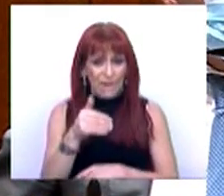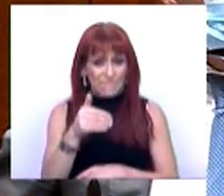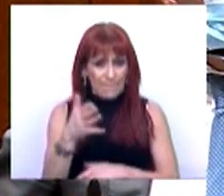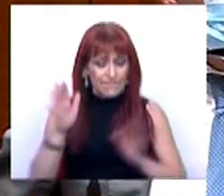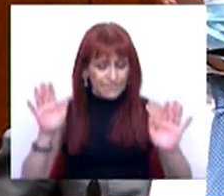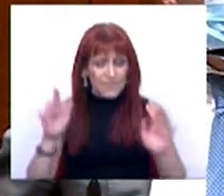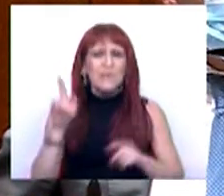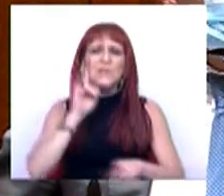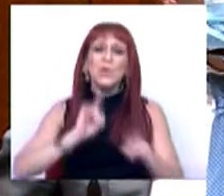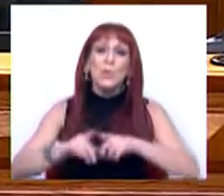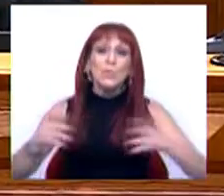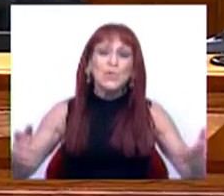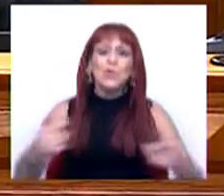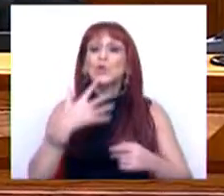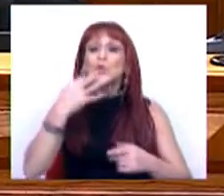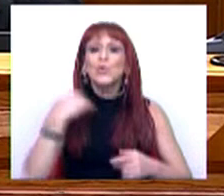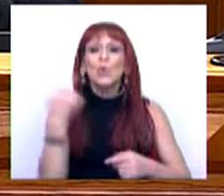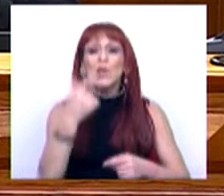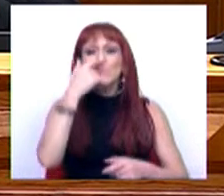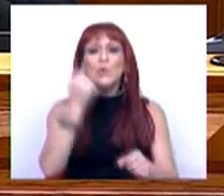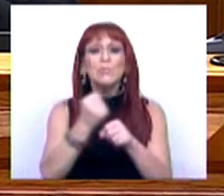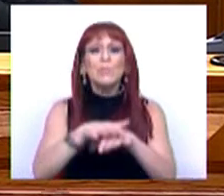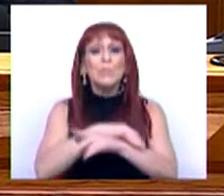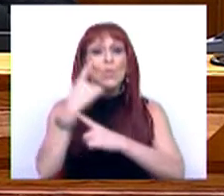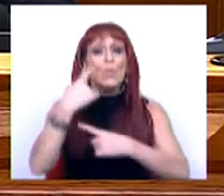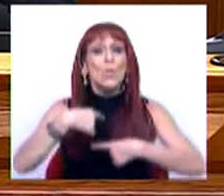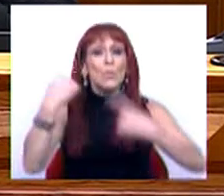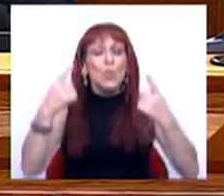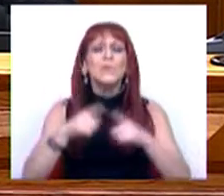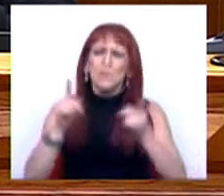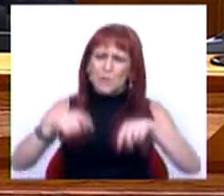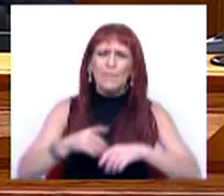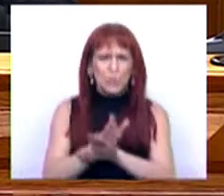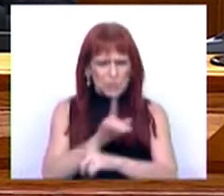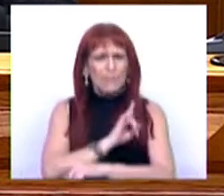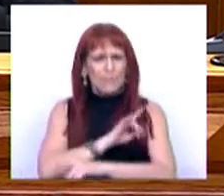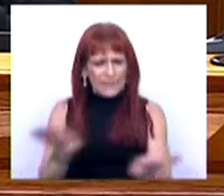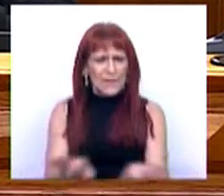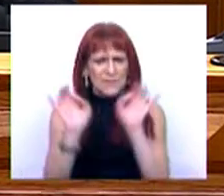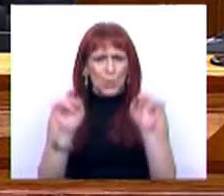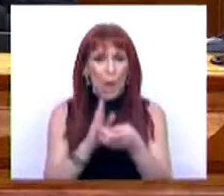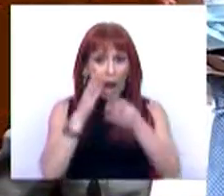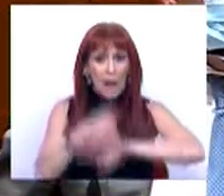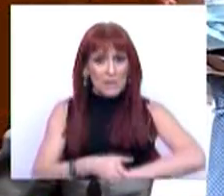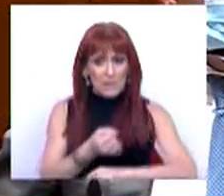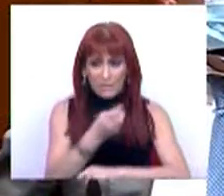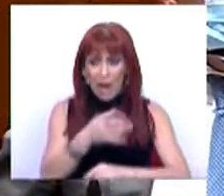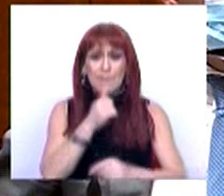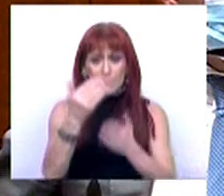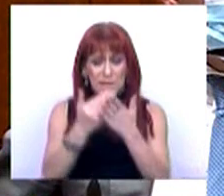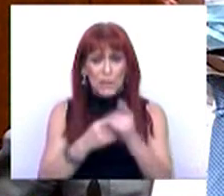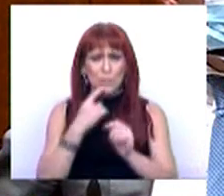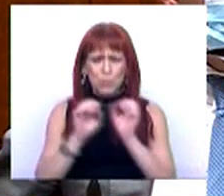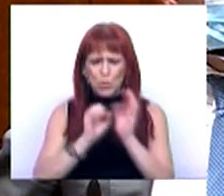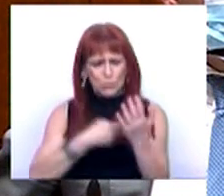Sra. Deputada, todos os funcionários públicos e também do setor privado têm acesso ao conjunto de medidas